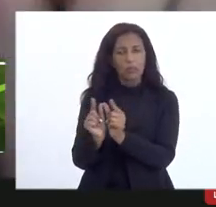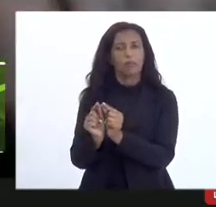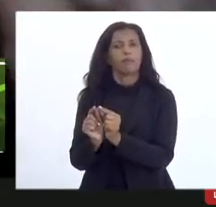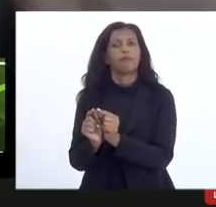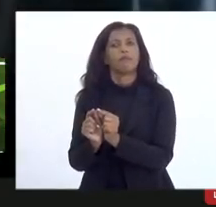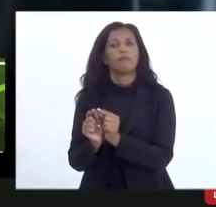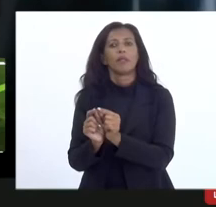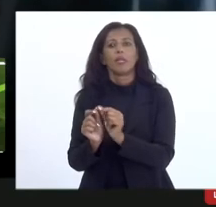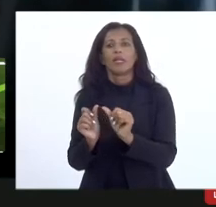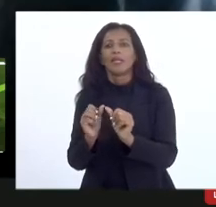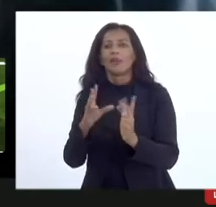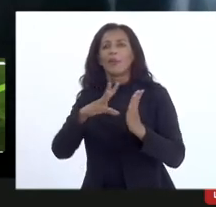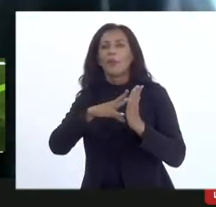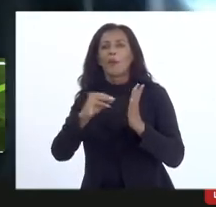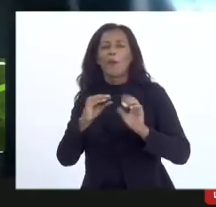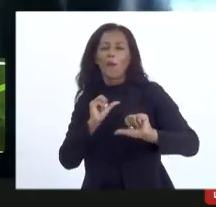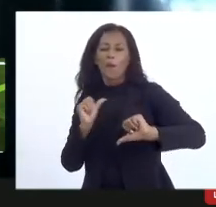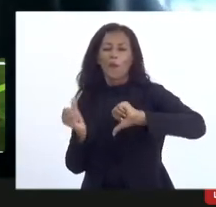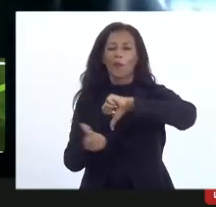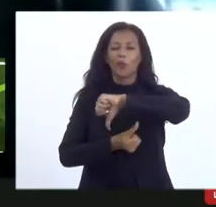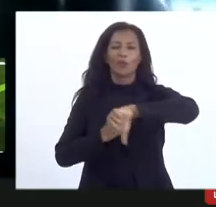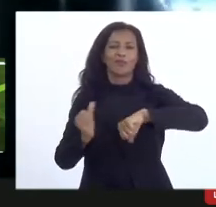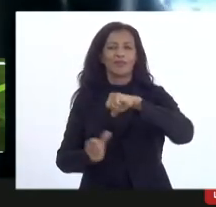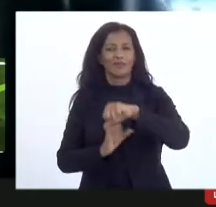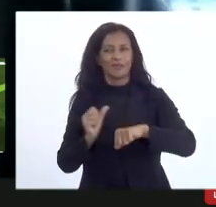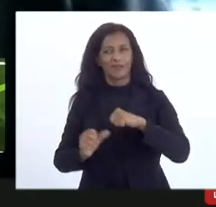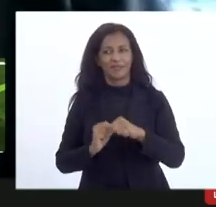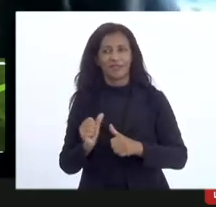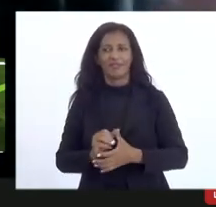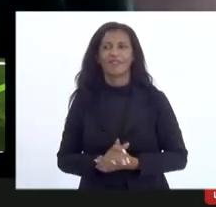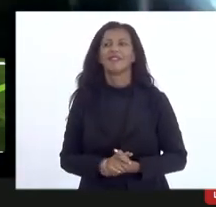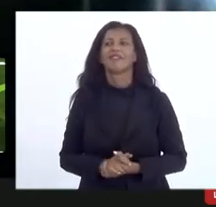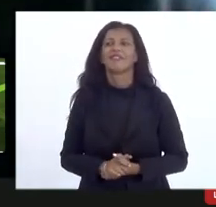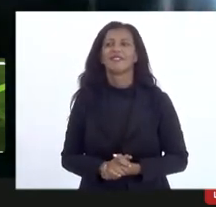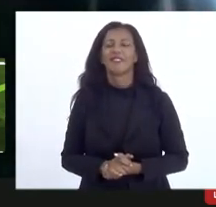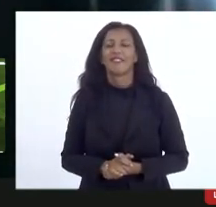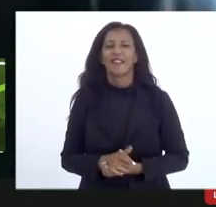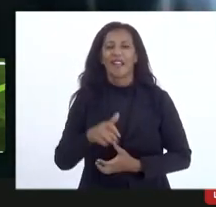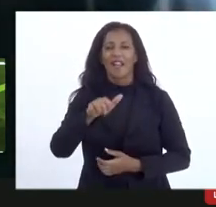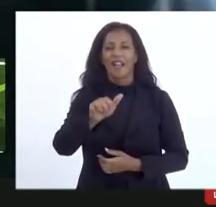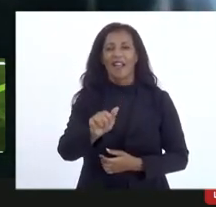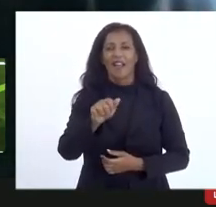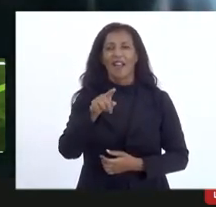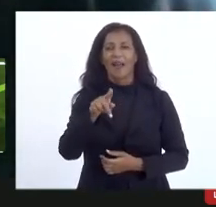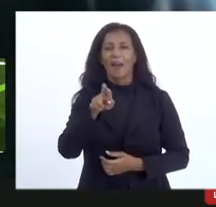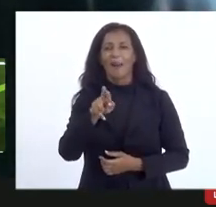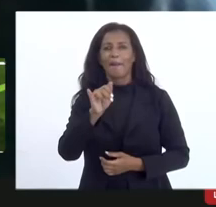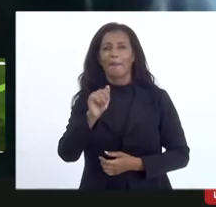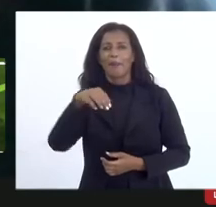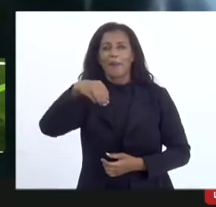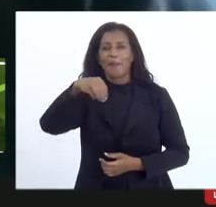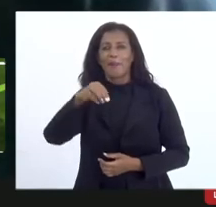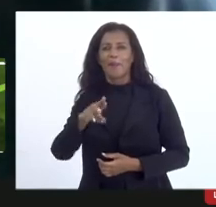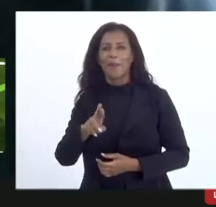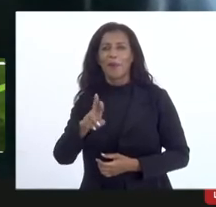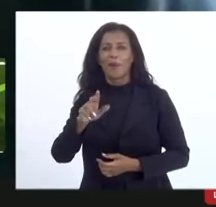e na modernização não era modernização qual é que era aprimoramento como é que era Eduardo